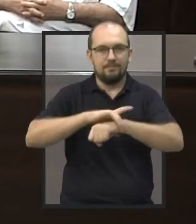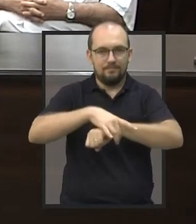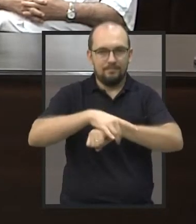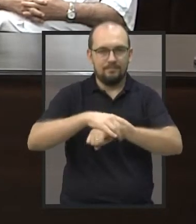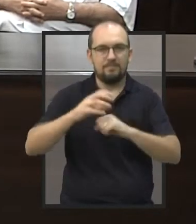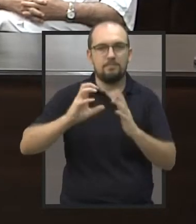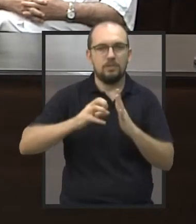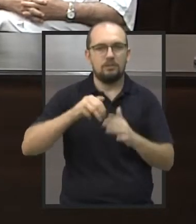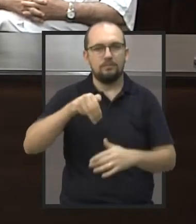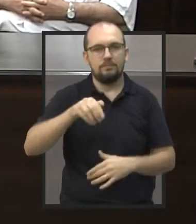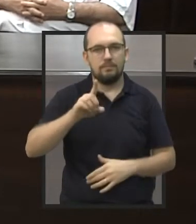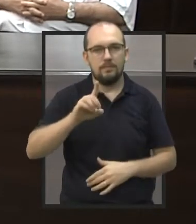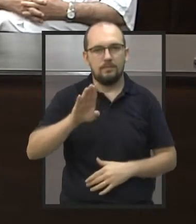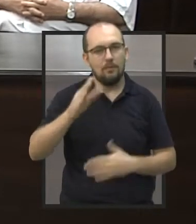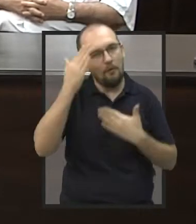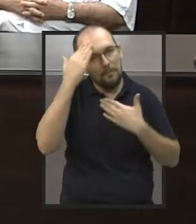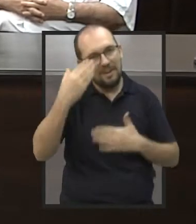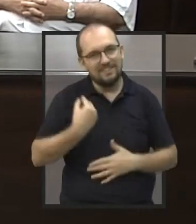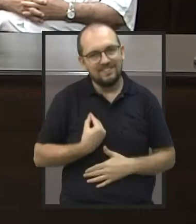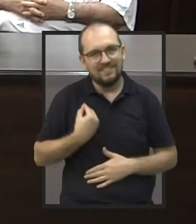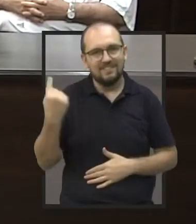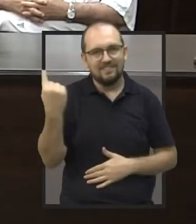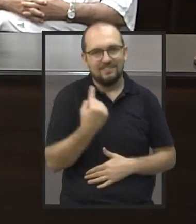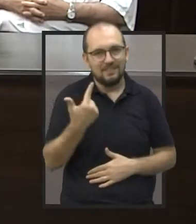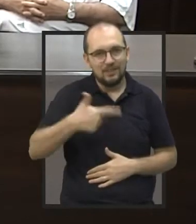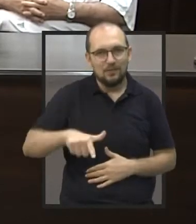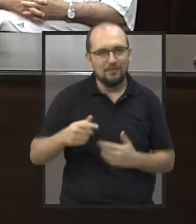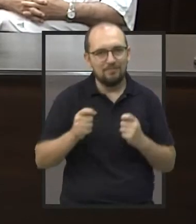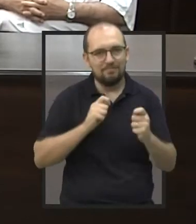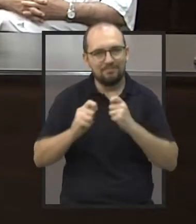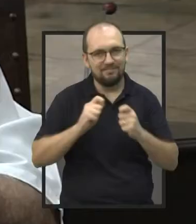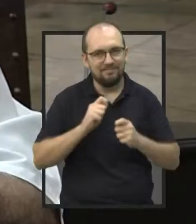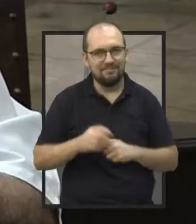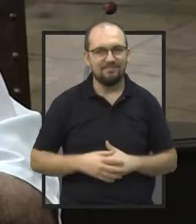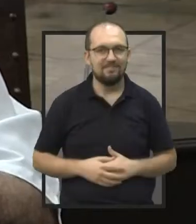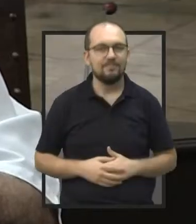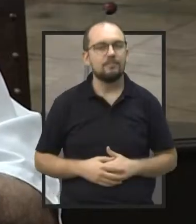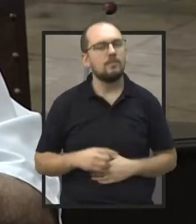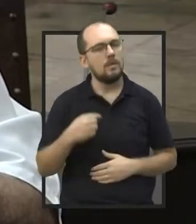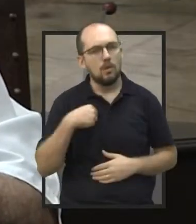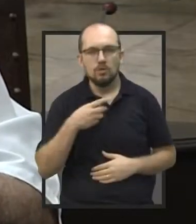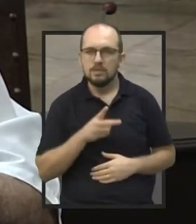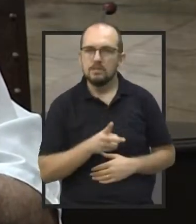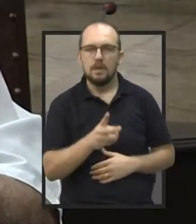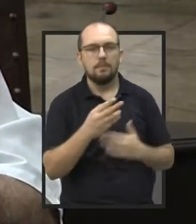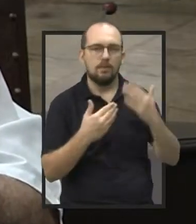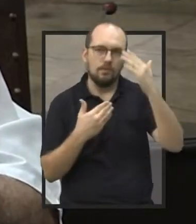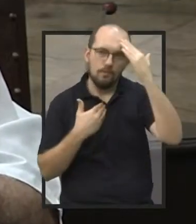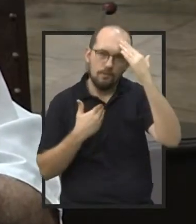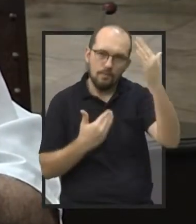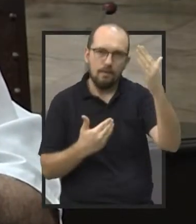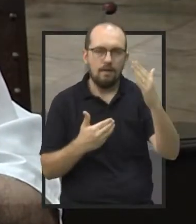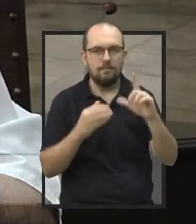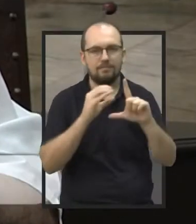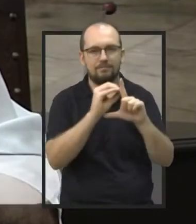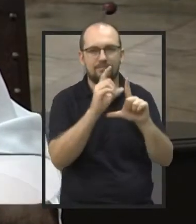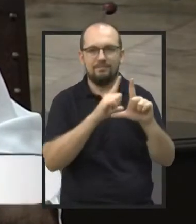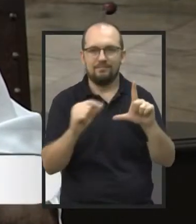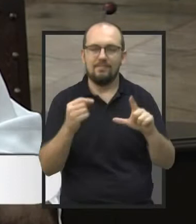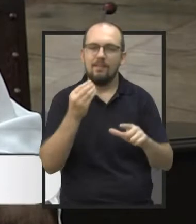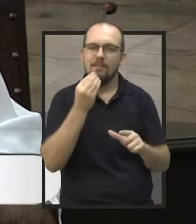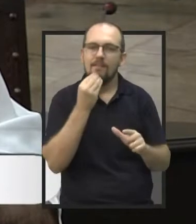Segura. Doutor, muito obrigado pela sua presença aqui em mais uma edição, viu? É, eu que sempre agradeci à TV Câmara de dar essa